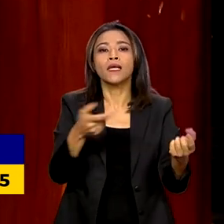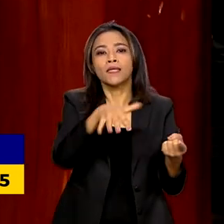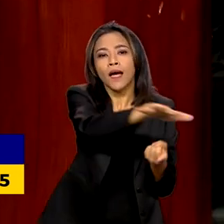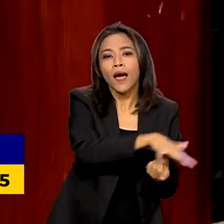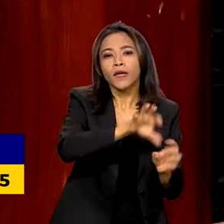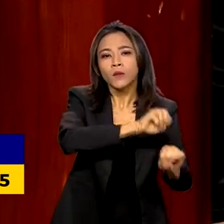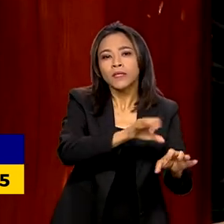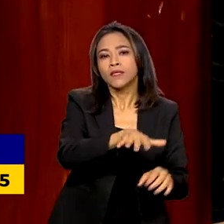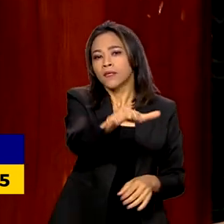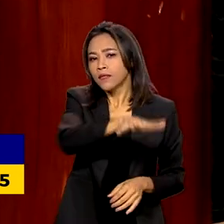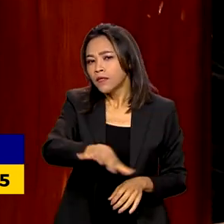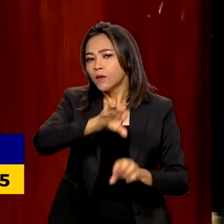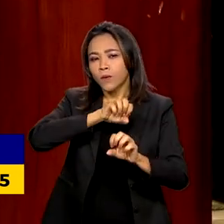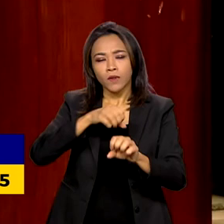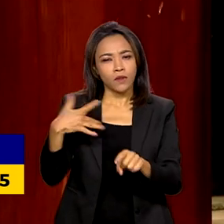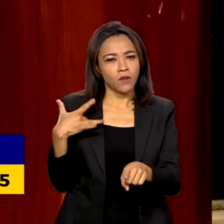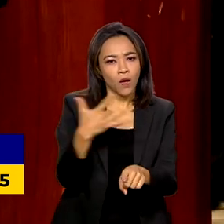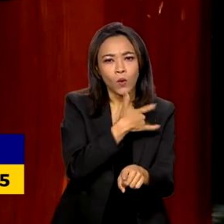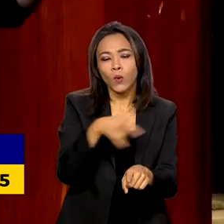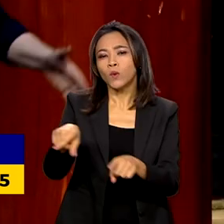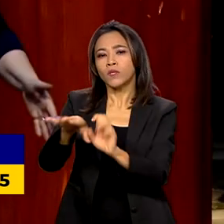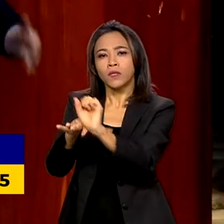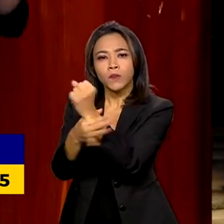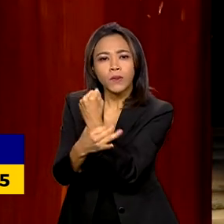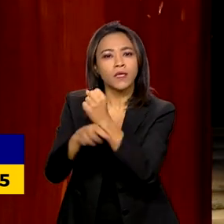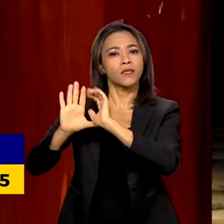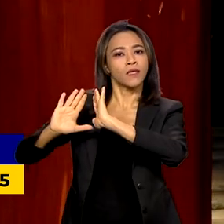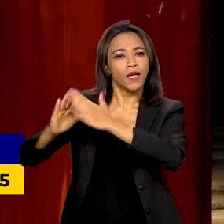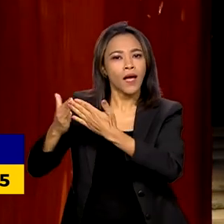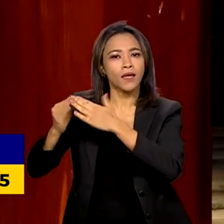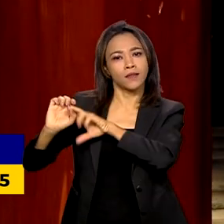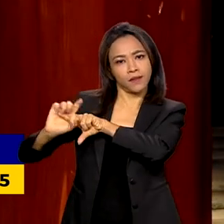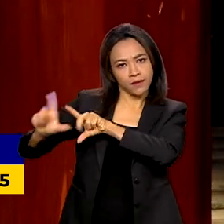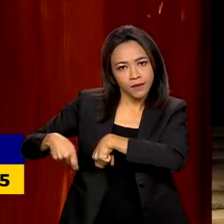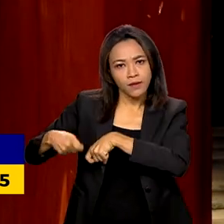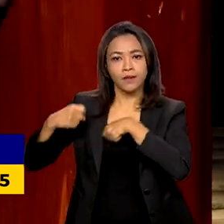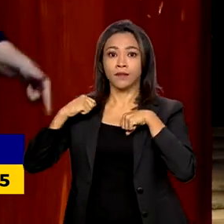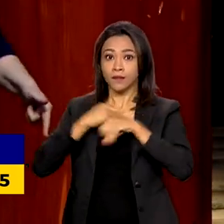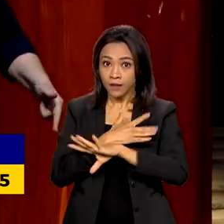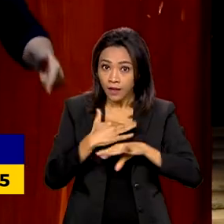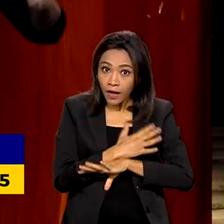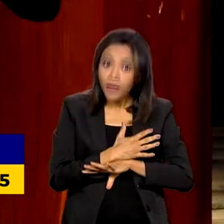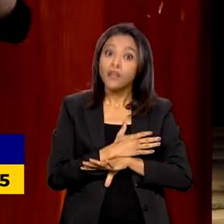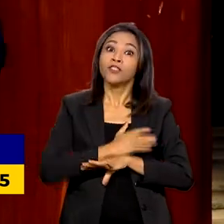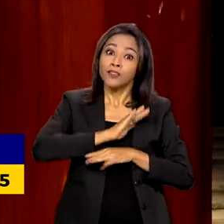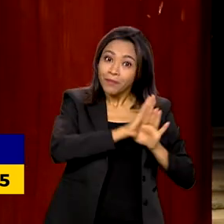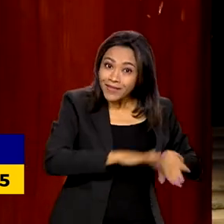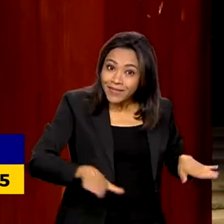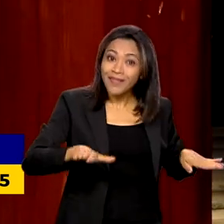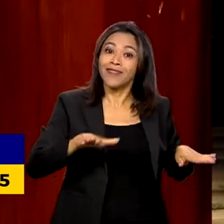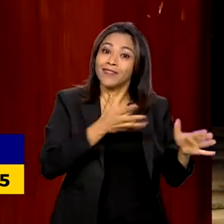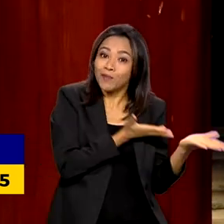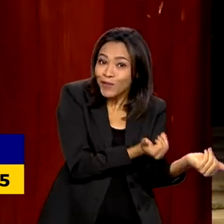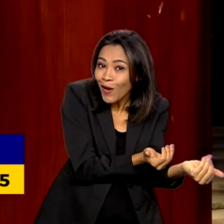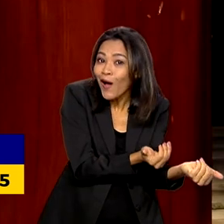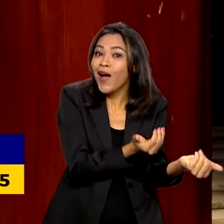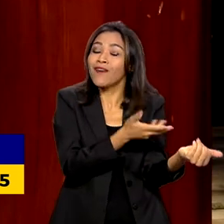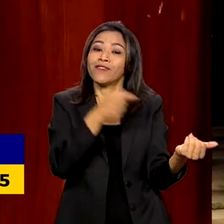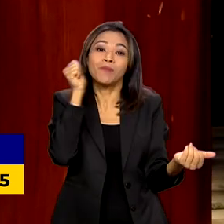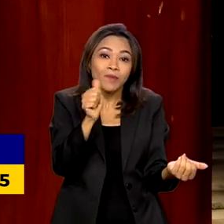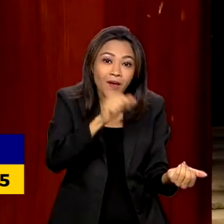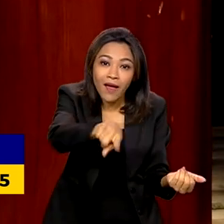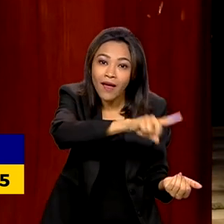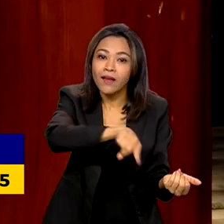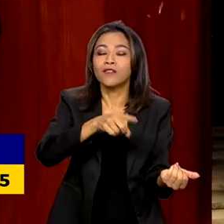na saúde, na segurança pública, na moradia, no campo, na cidade, para a primeira infância, para a juventude, para as